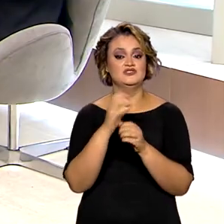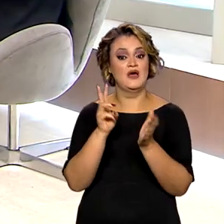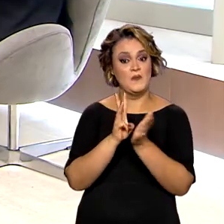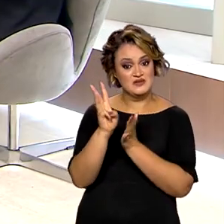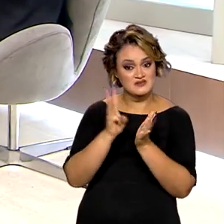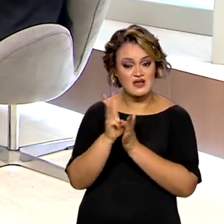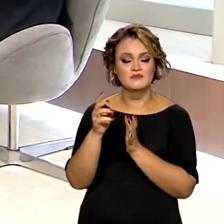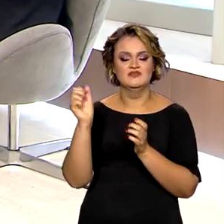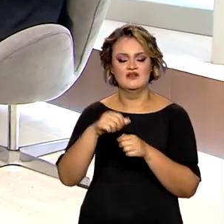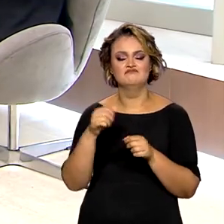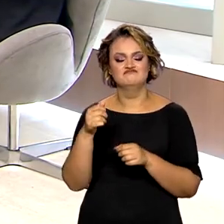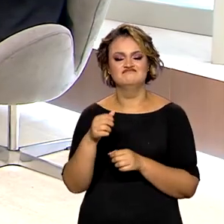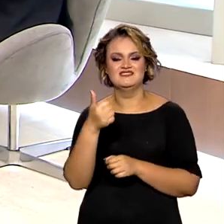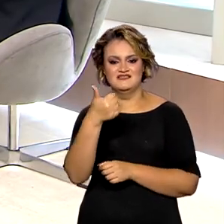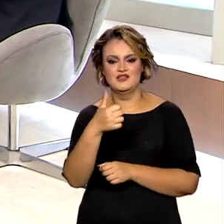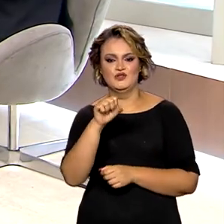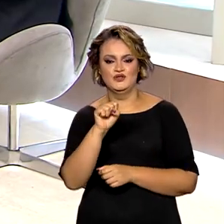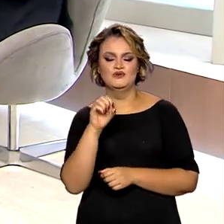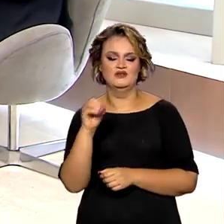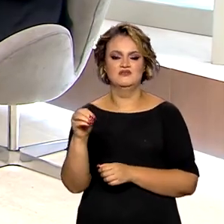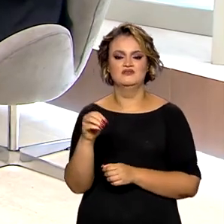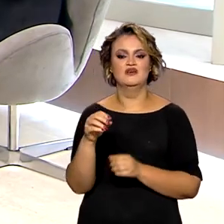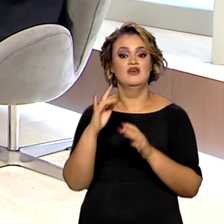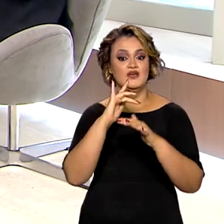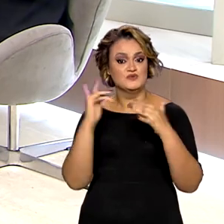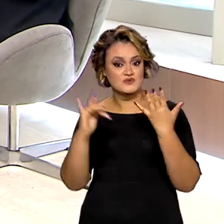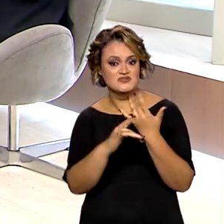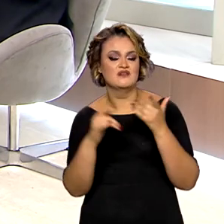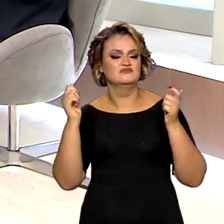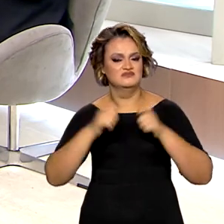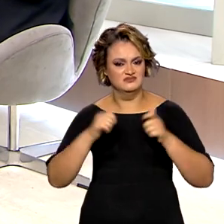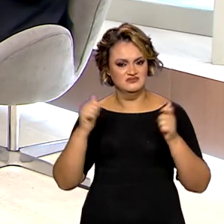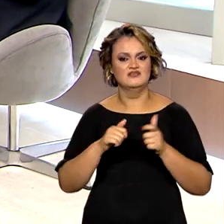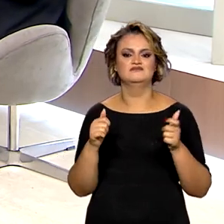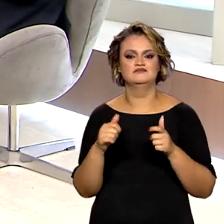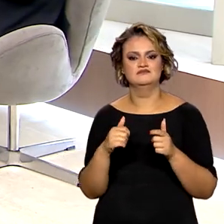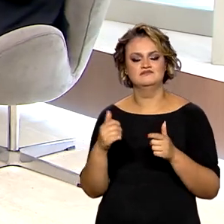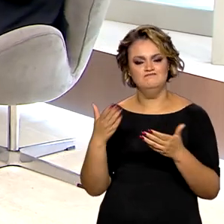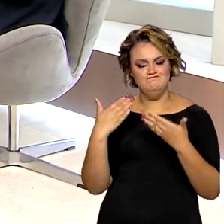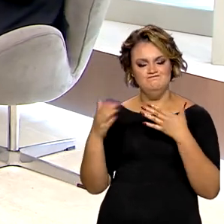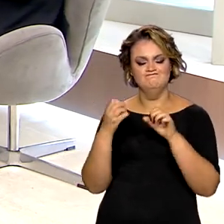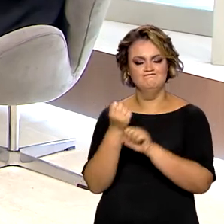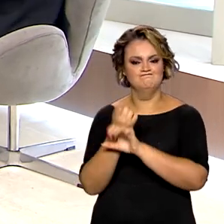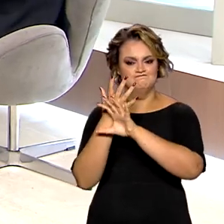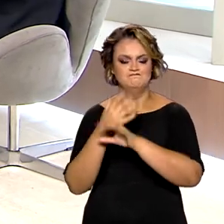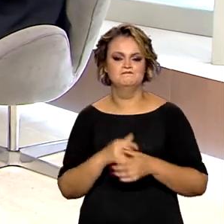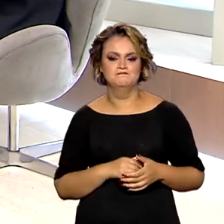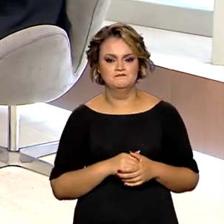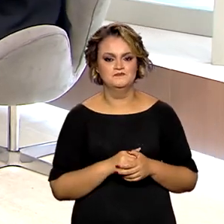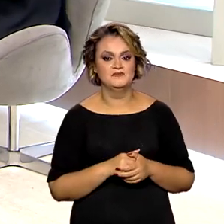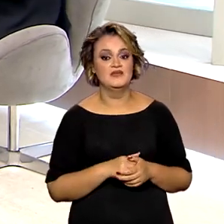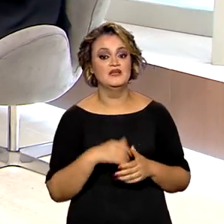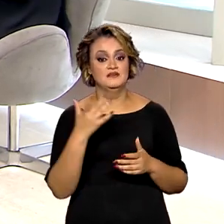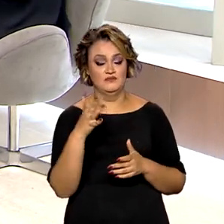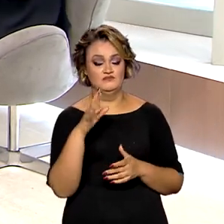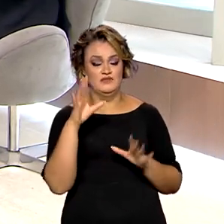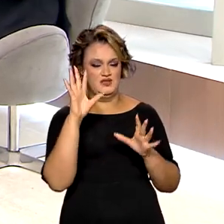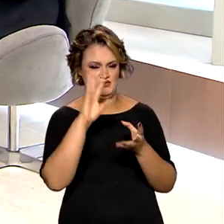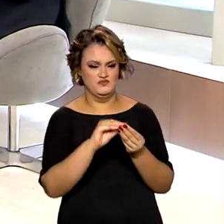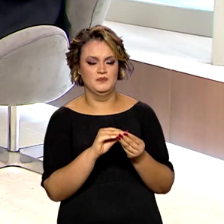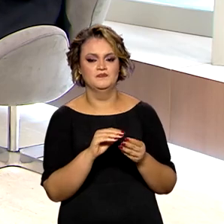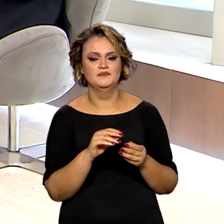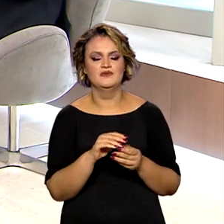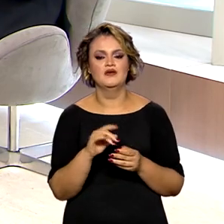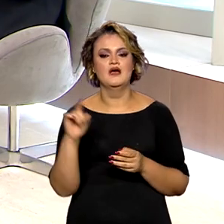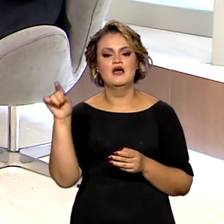WhatsApp, nas nossas redes sociais, você também encontra essa disponibilidade do nosso serviço. Então, concluindo, o